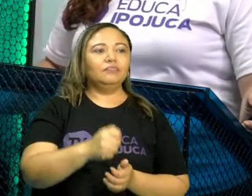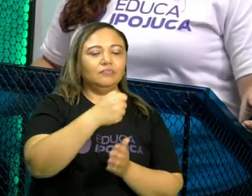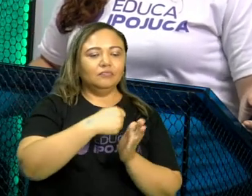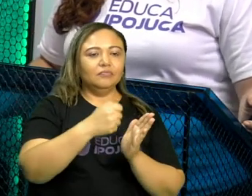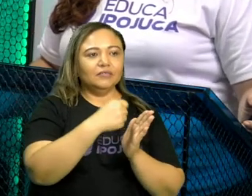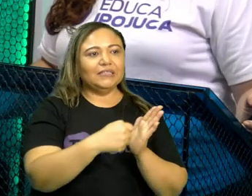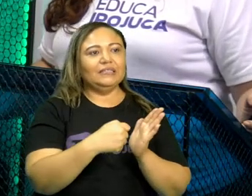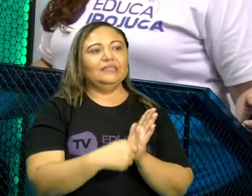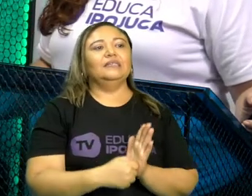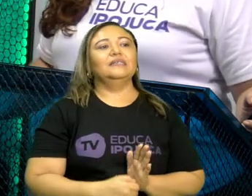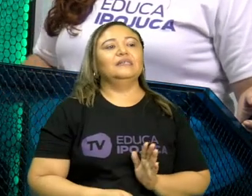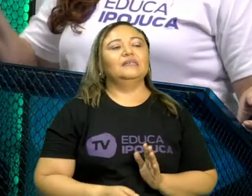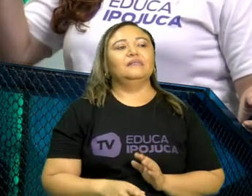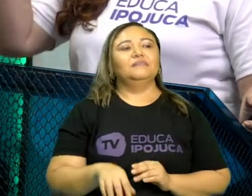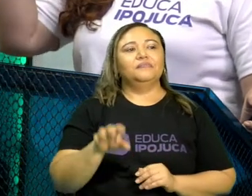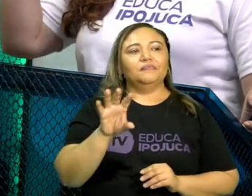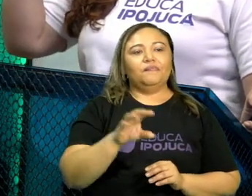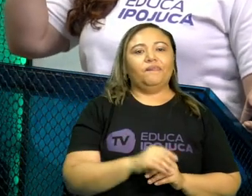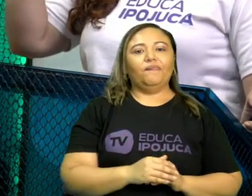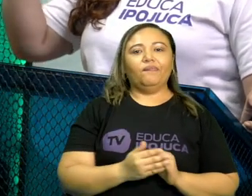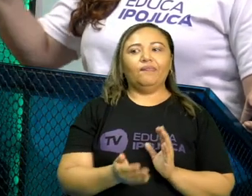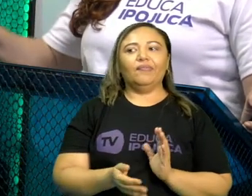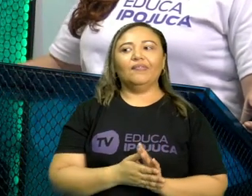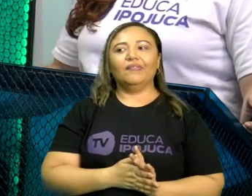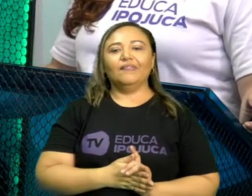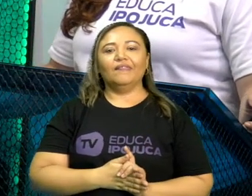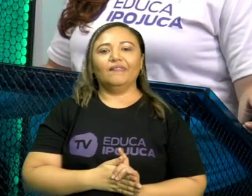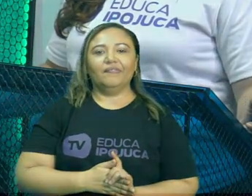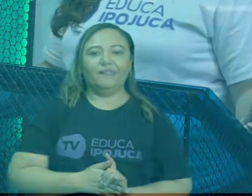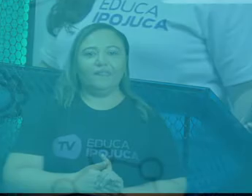Muito obrigada. Foi um prazer. Tchau, tchau.